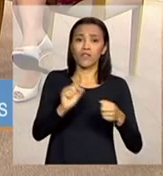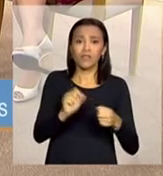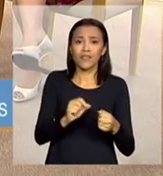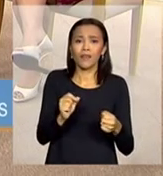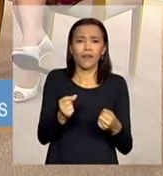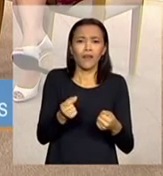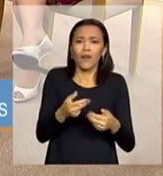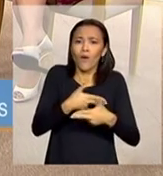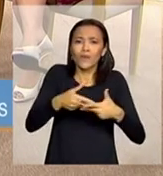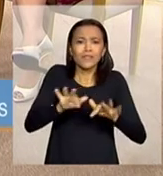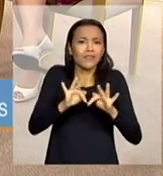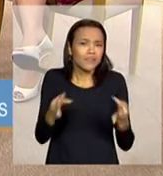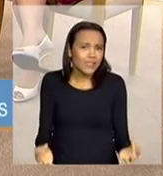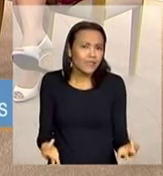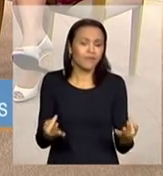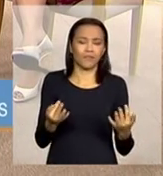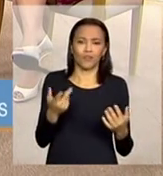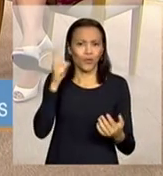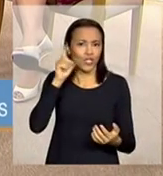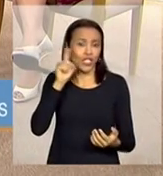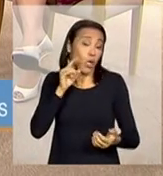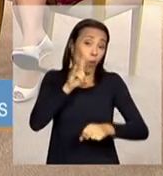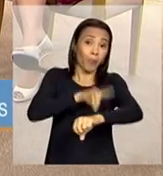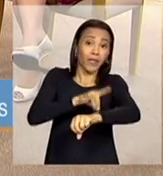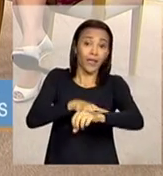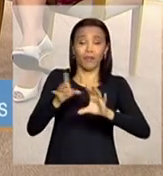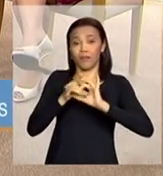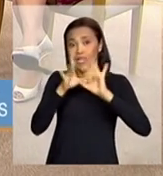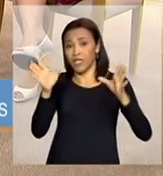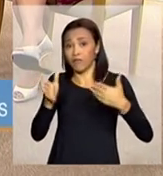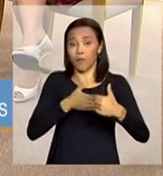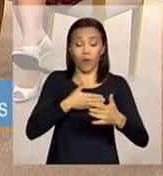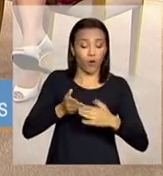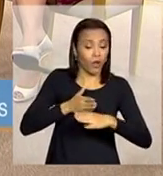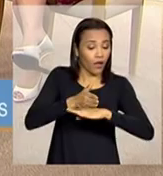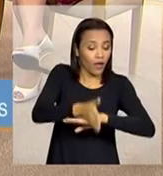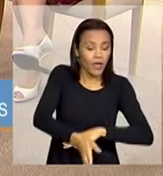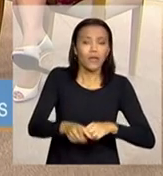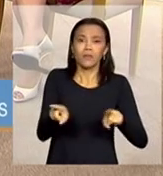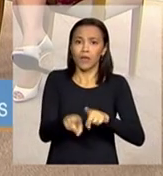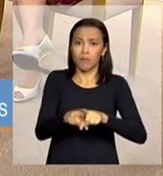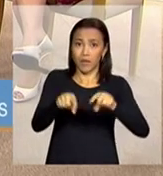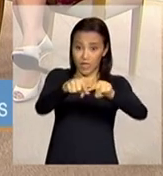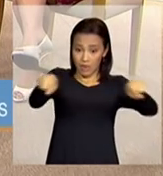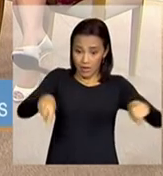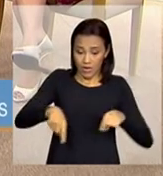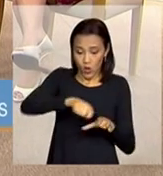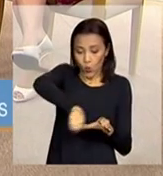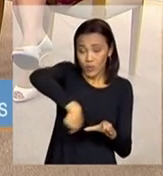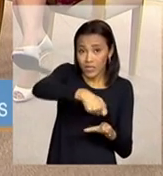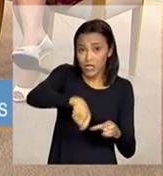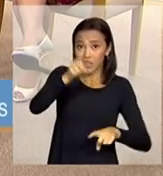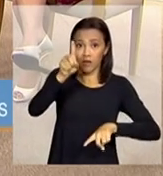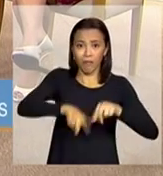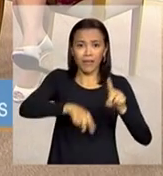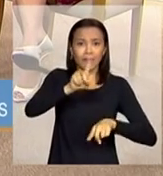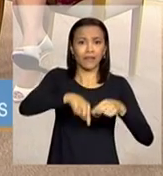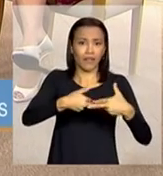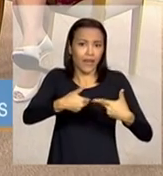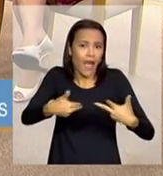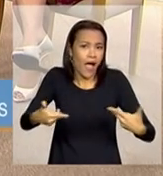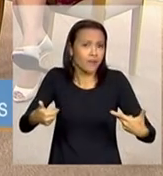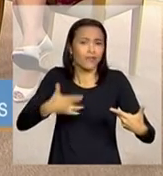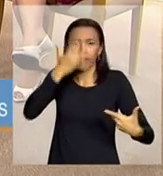dia que os banheiros sejam possíveis para todos que a cozinha ou que os materiais da cozinha sejam de fácil acesso